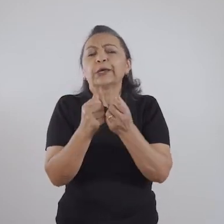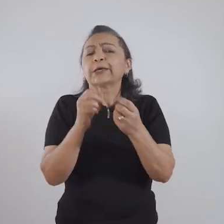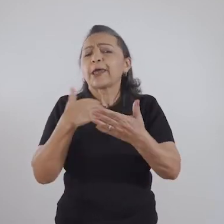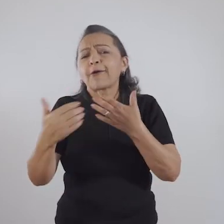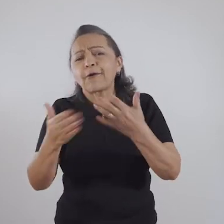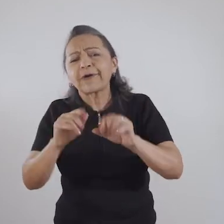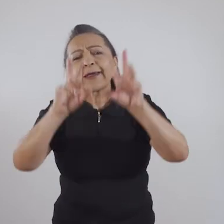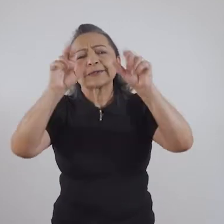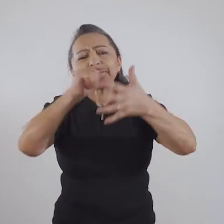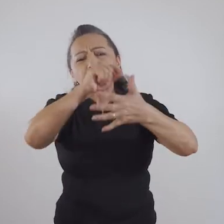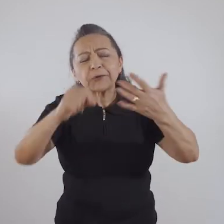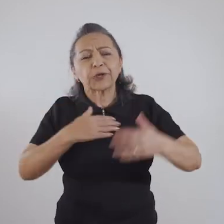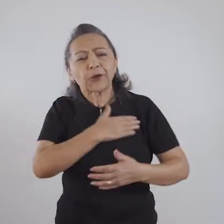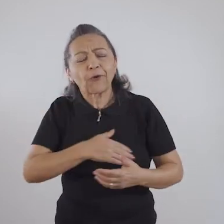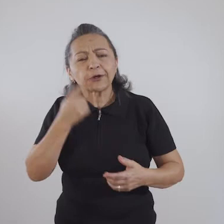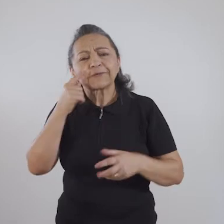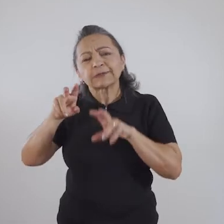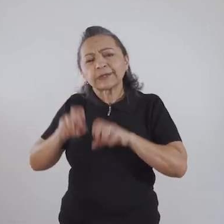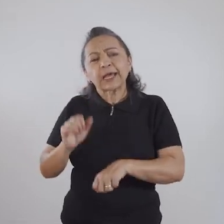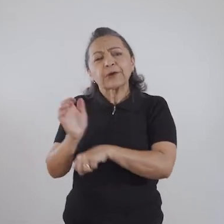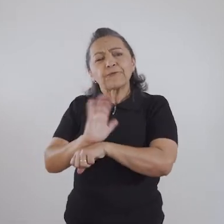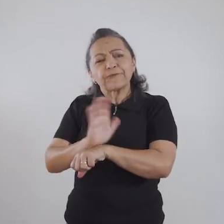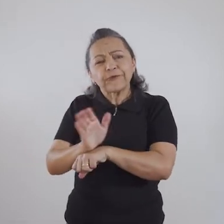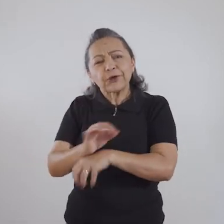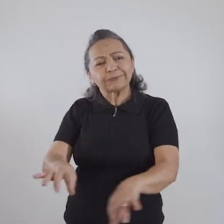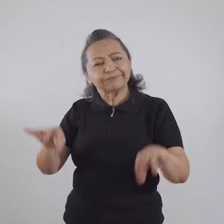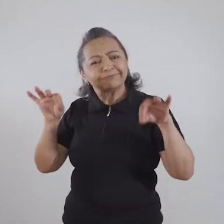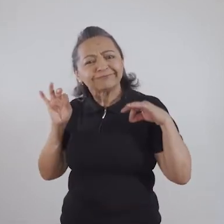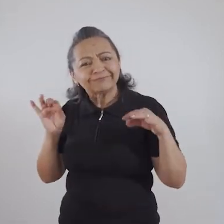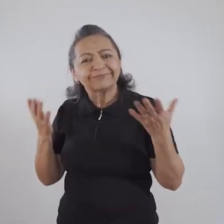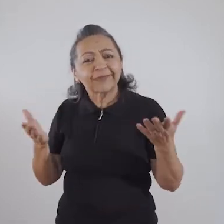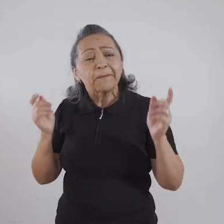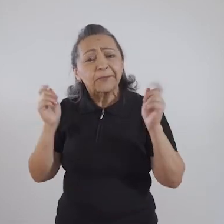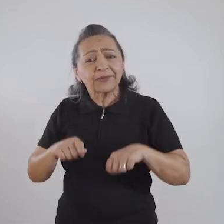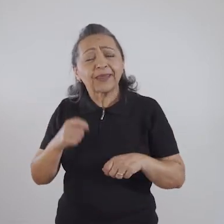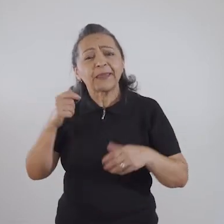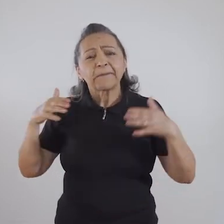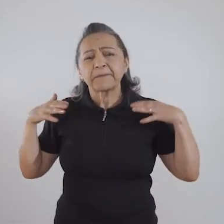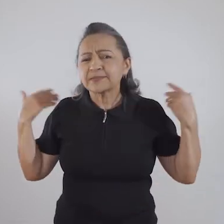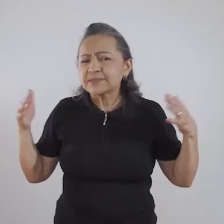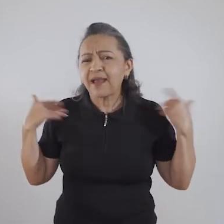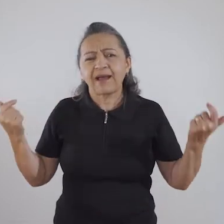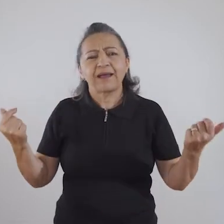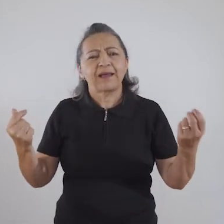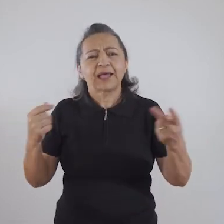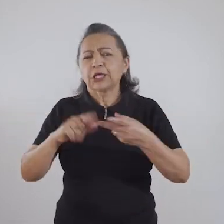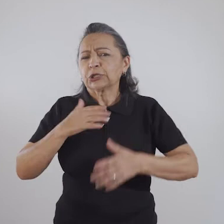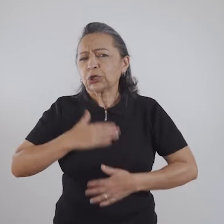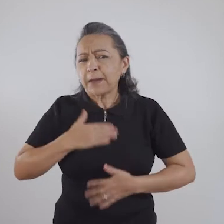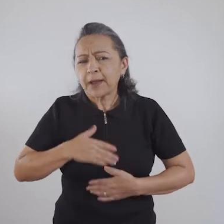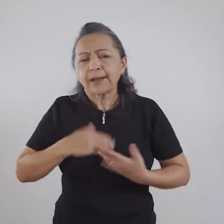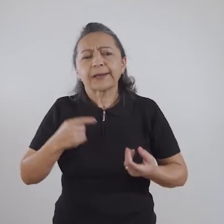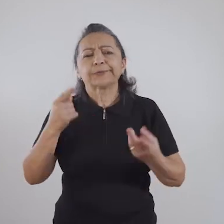de conchinha que seja, que converse sobre coisas que gostam, de assistir um filme embaixo de um cobertor, de